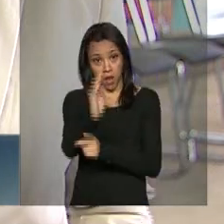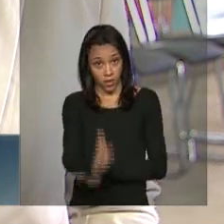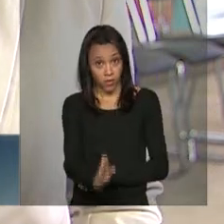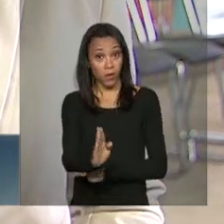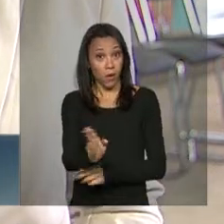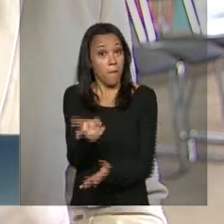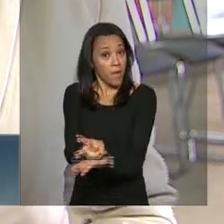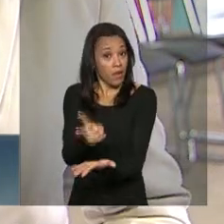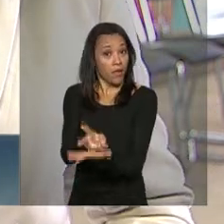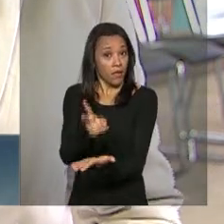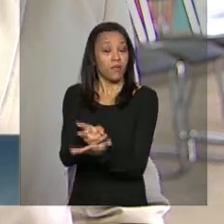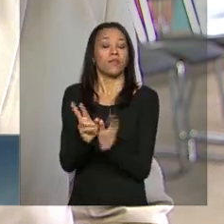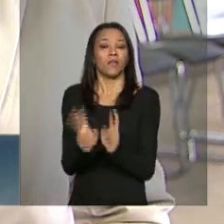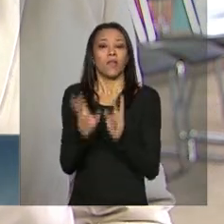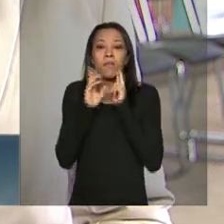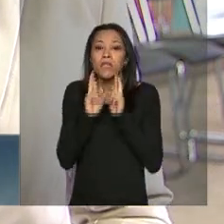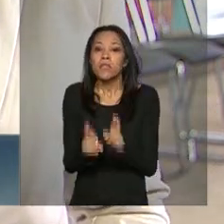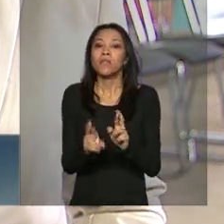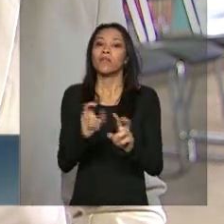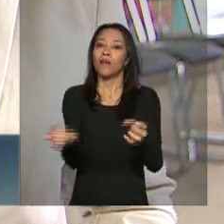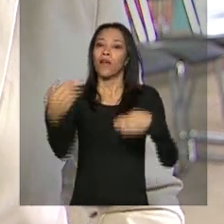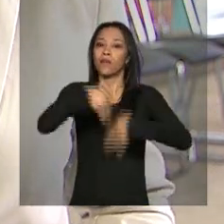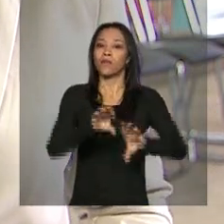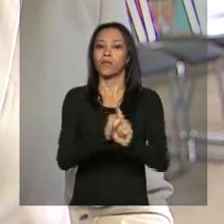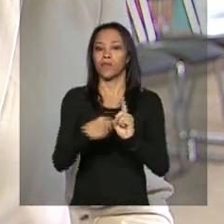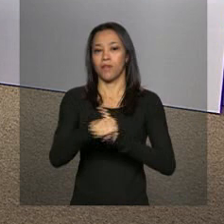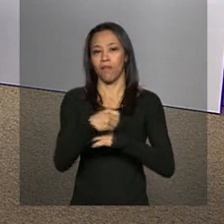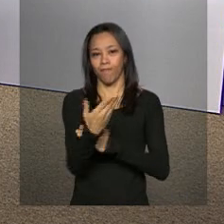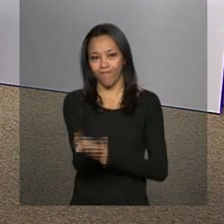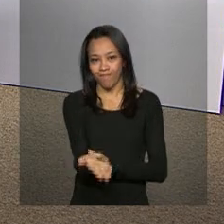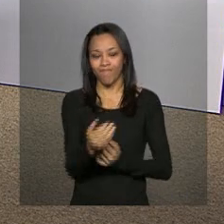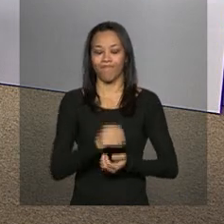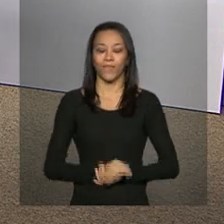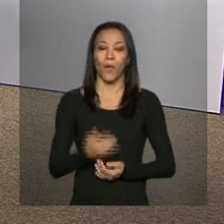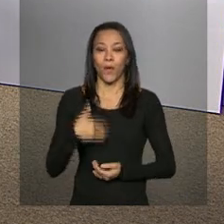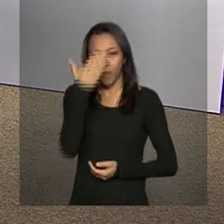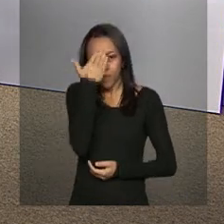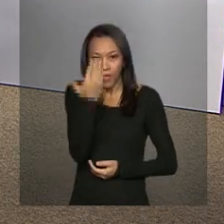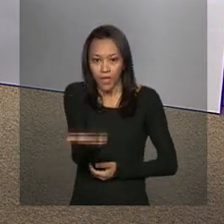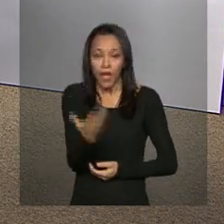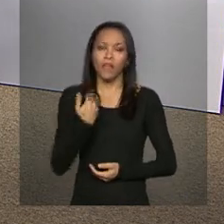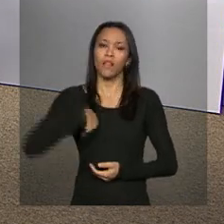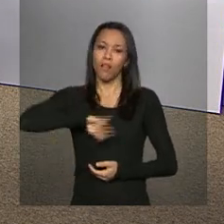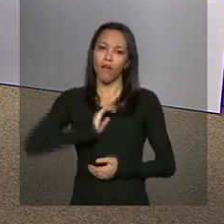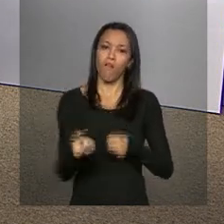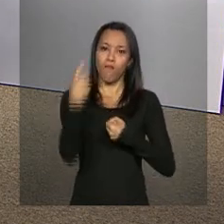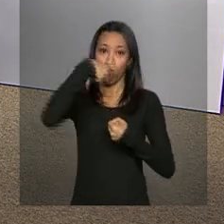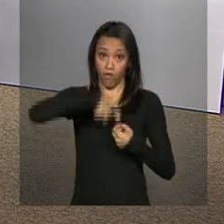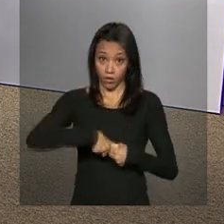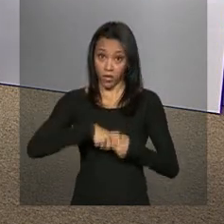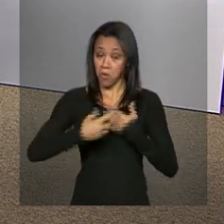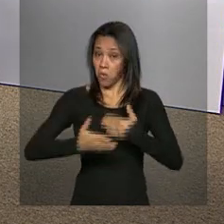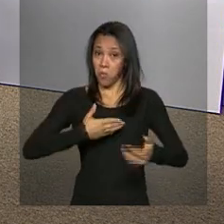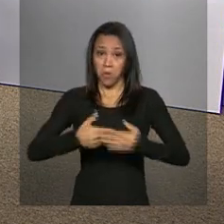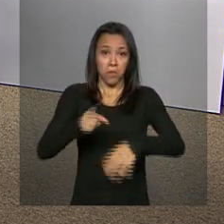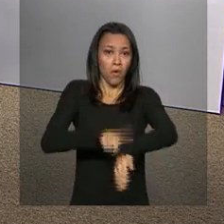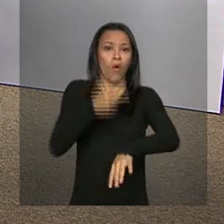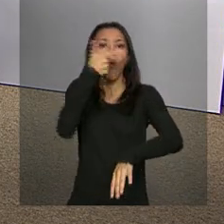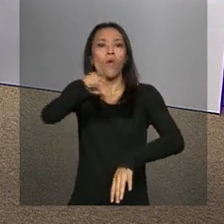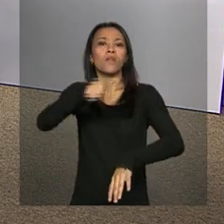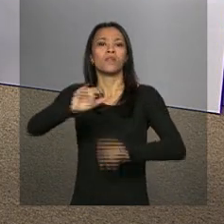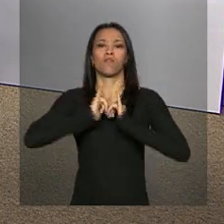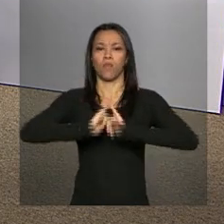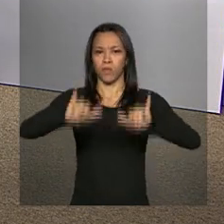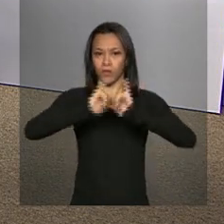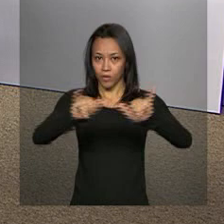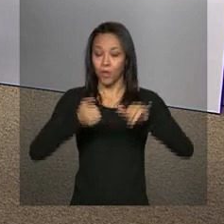preservando a inclusão social. Daniele? Obrigada, Luana. E nós podemos voltar a qualquer momento com outras